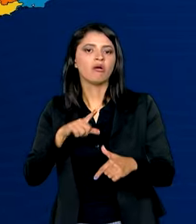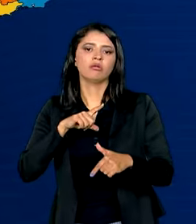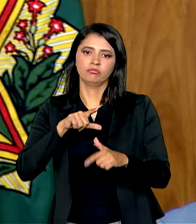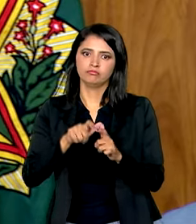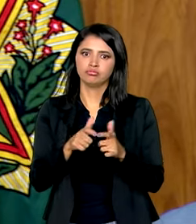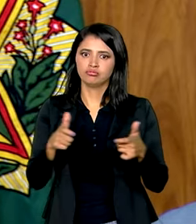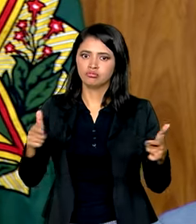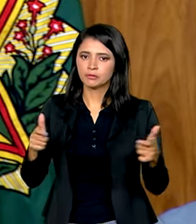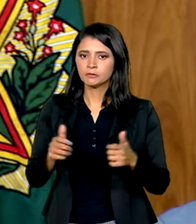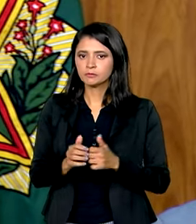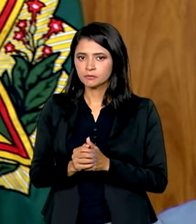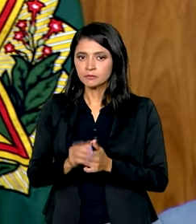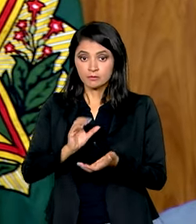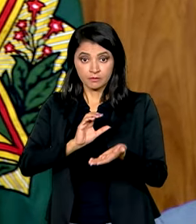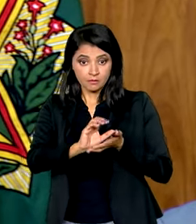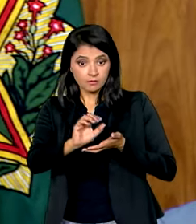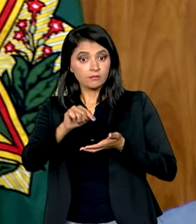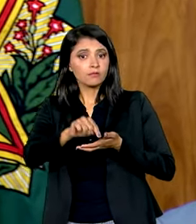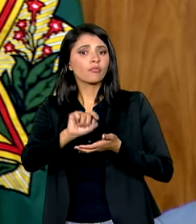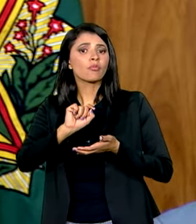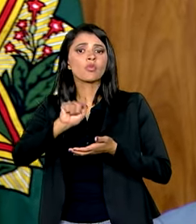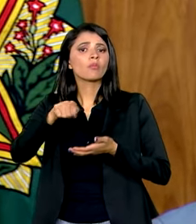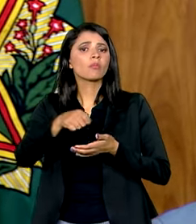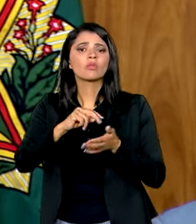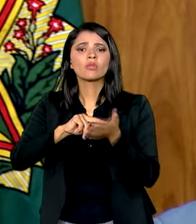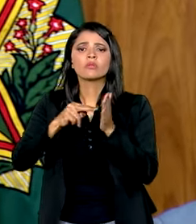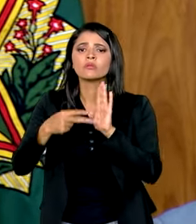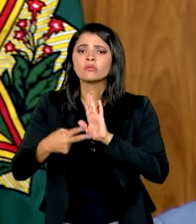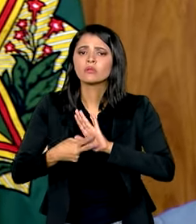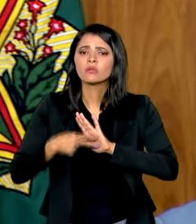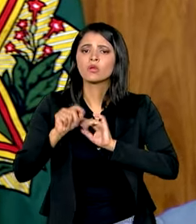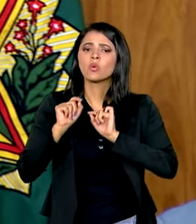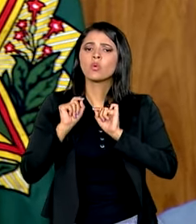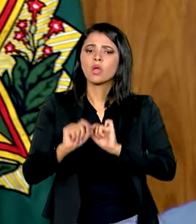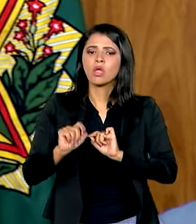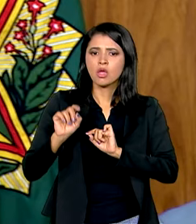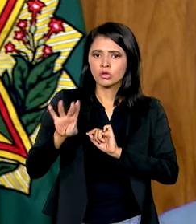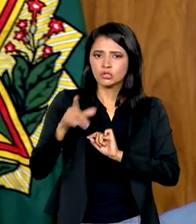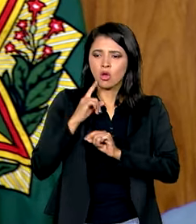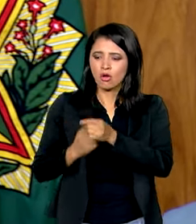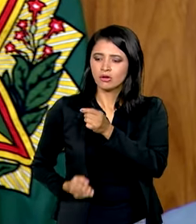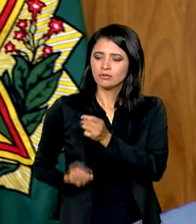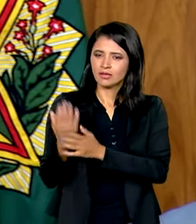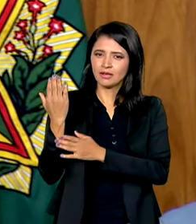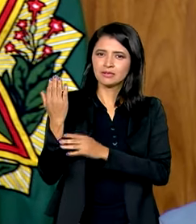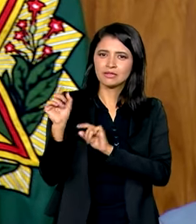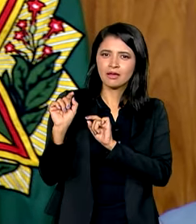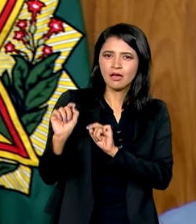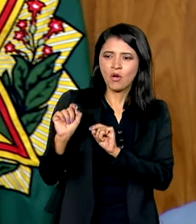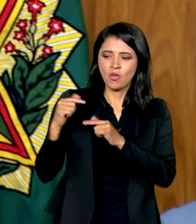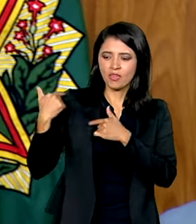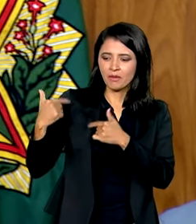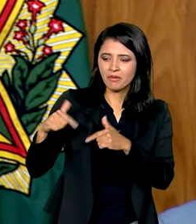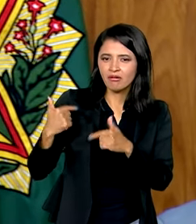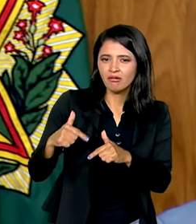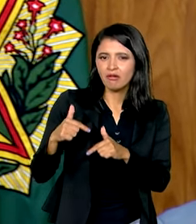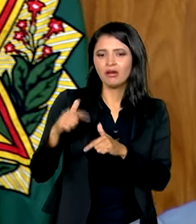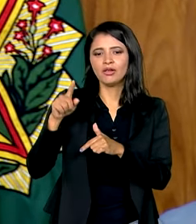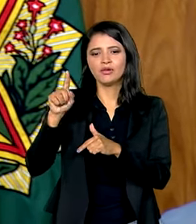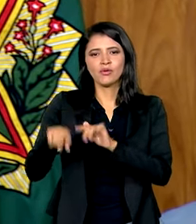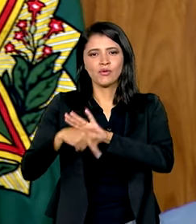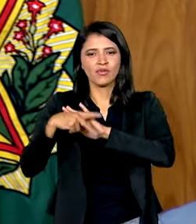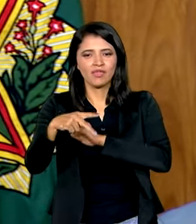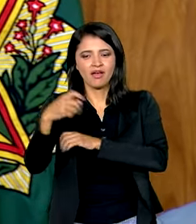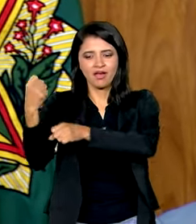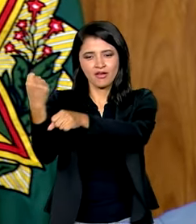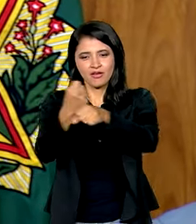indiretos. Esse investimento significa não só a geração de emprego na